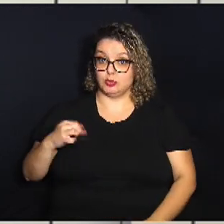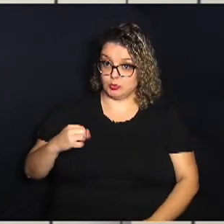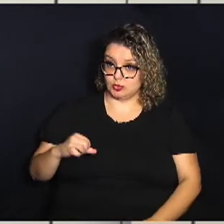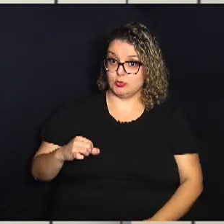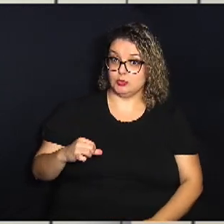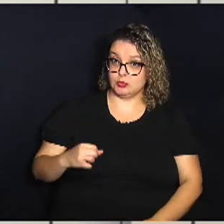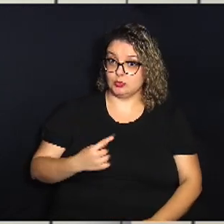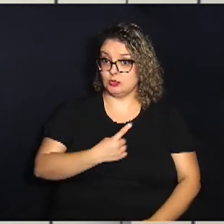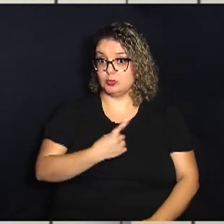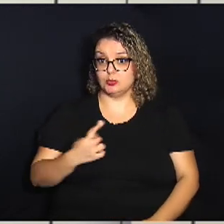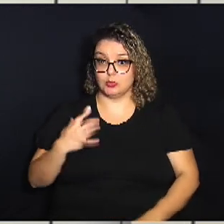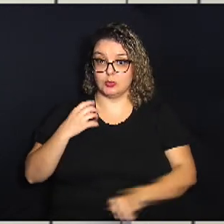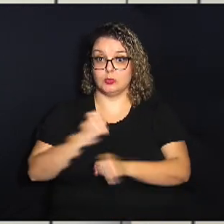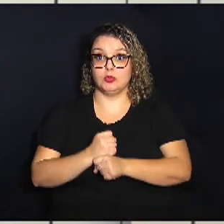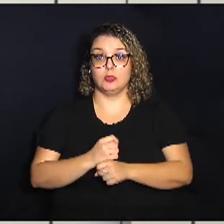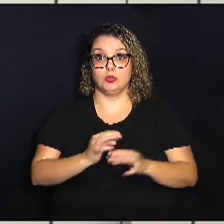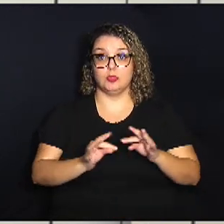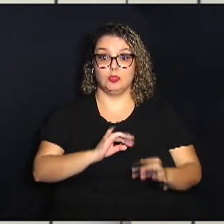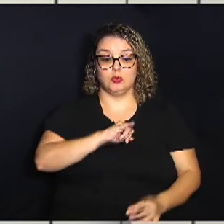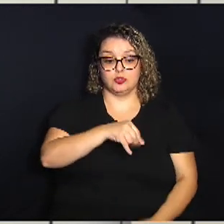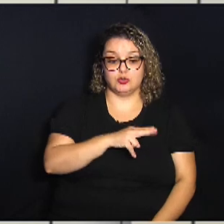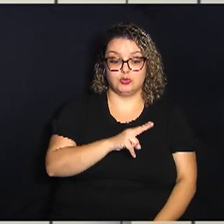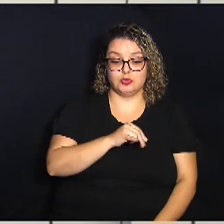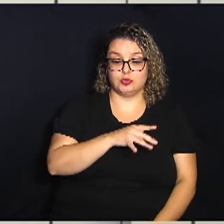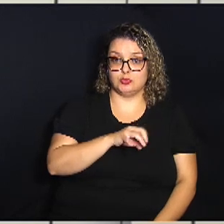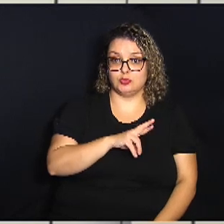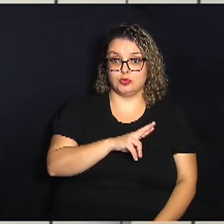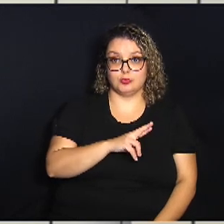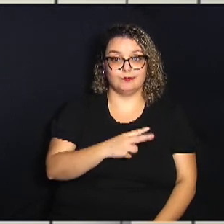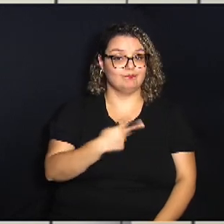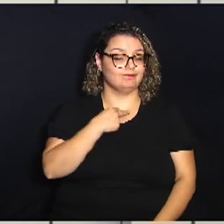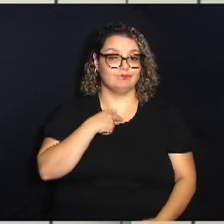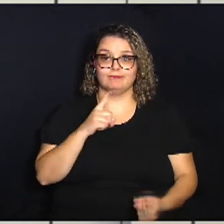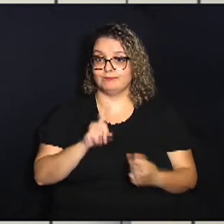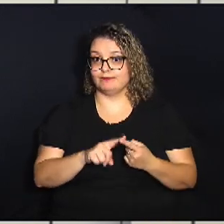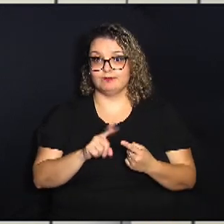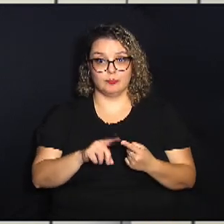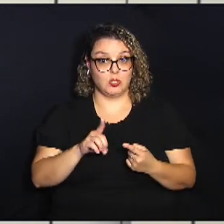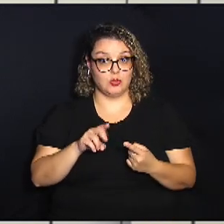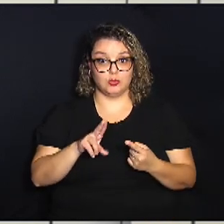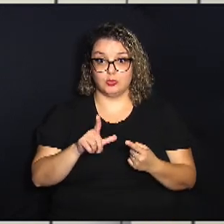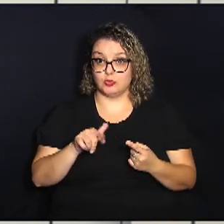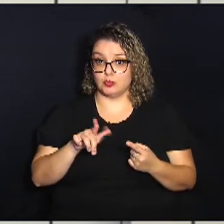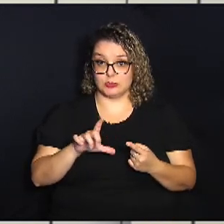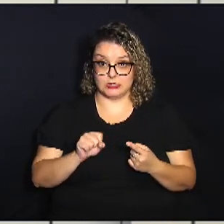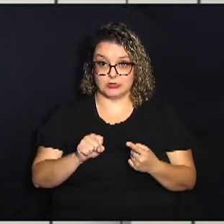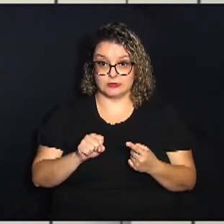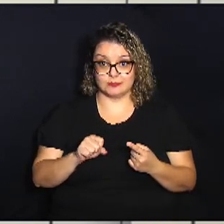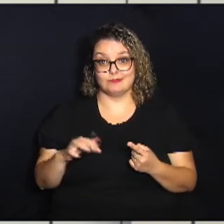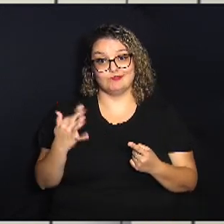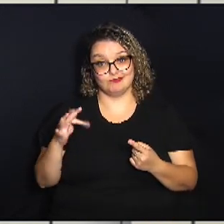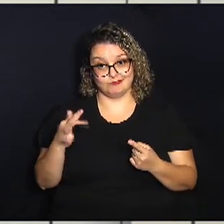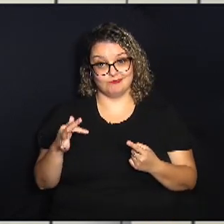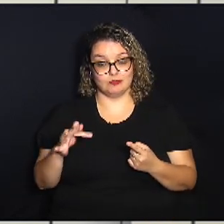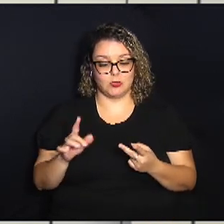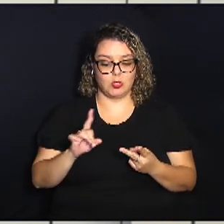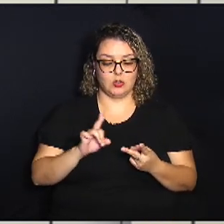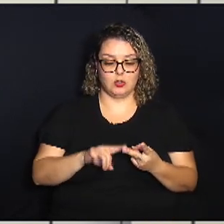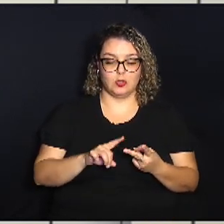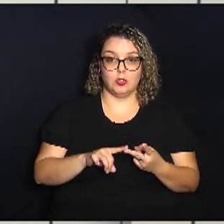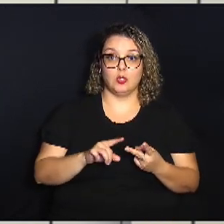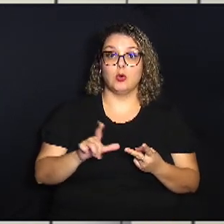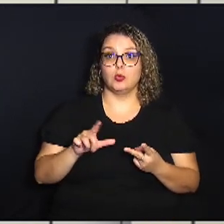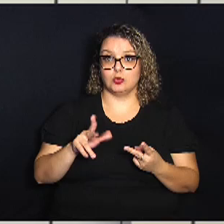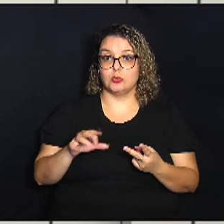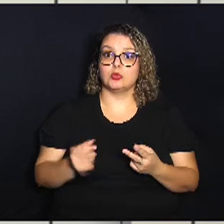com 11 pontos o técnico Júnior Rocha não pode contar com o zagueiro Douglas Bacelar que está lesionado e com isso o Lucas